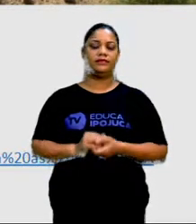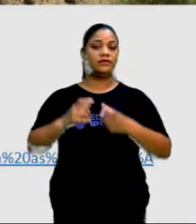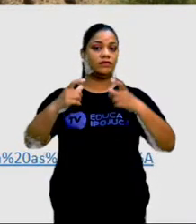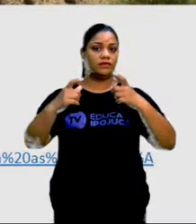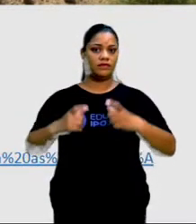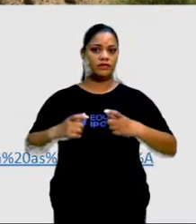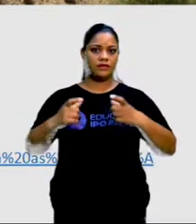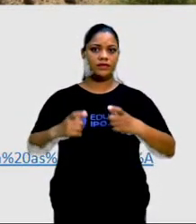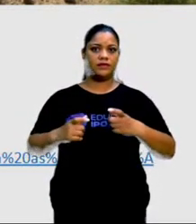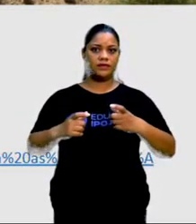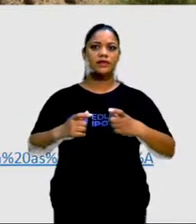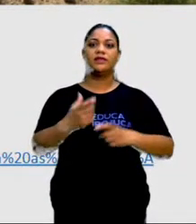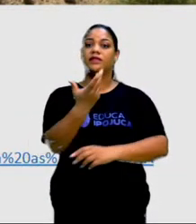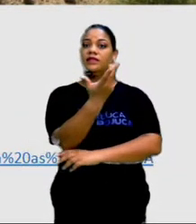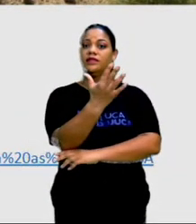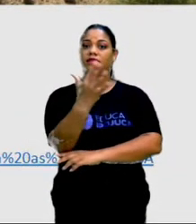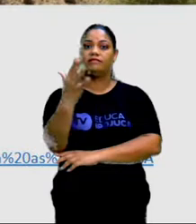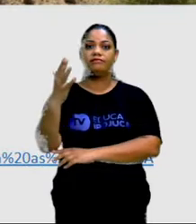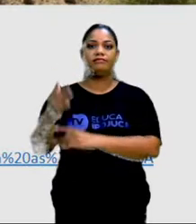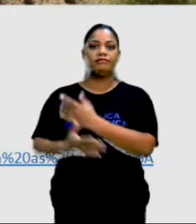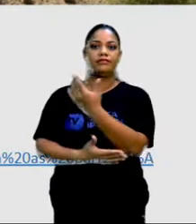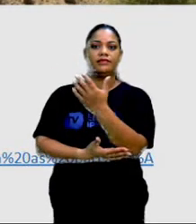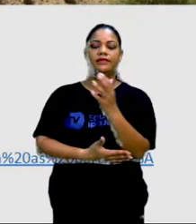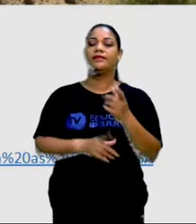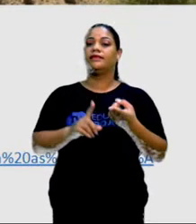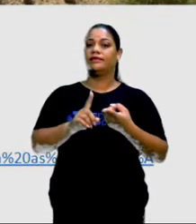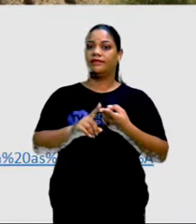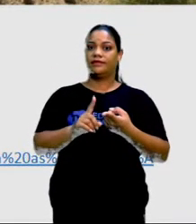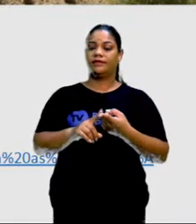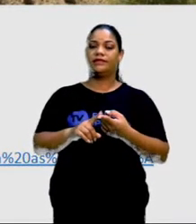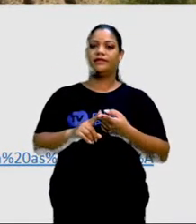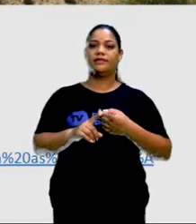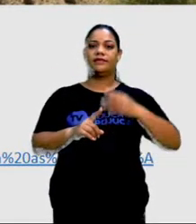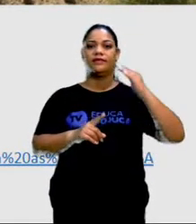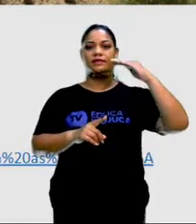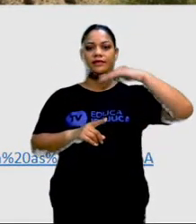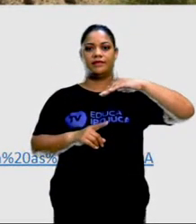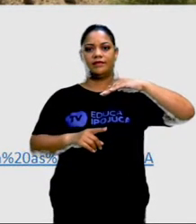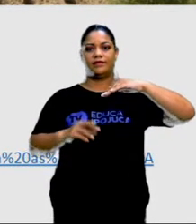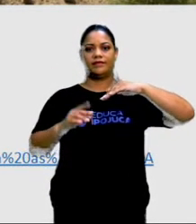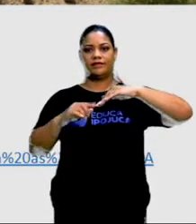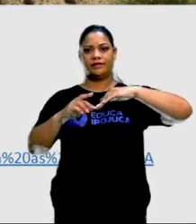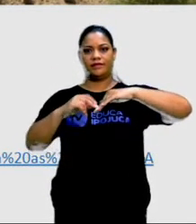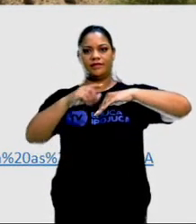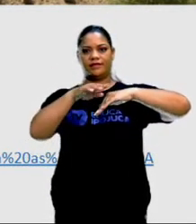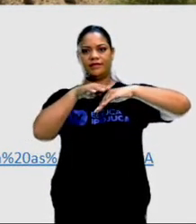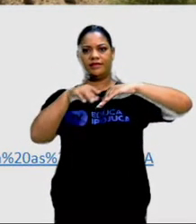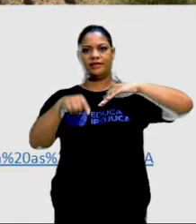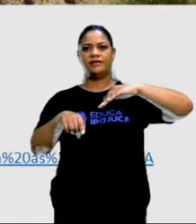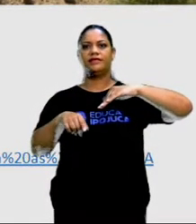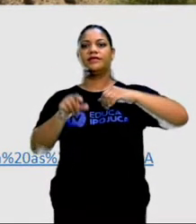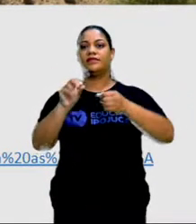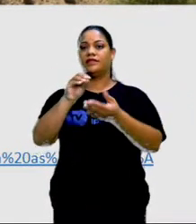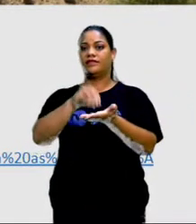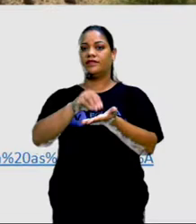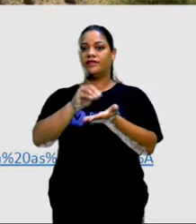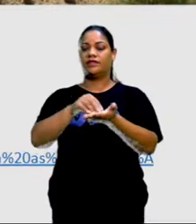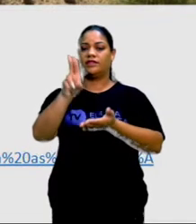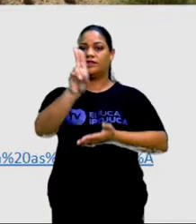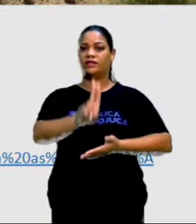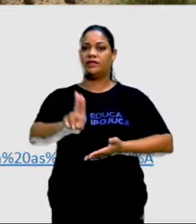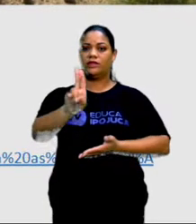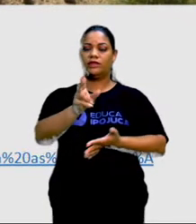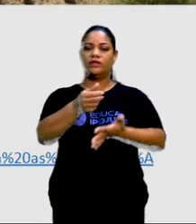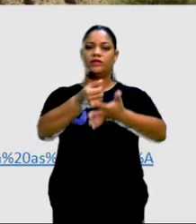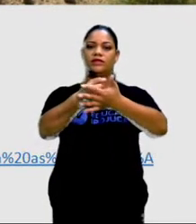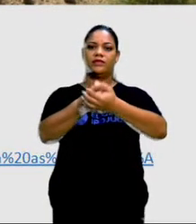naquela parte da natureza. É que a gente vê, o cultivo também em ladeiras inclinadas e a falta de usos de prática de